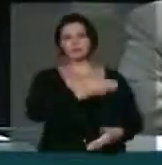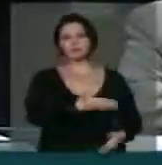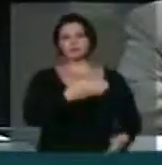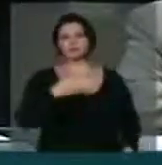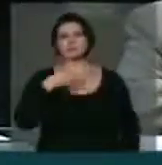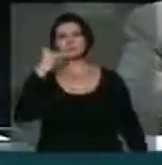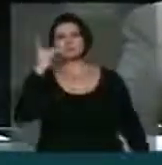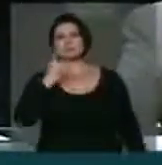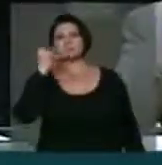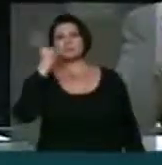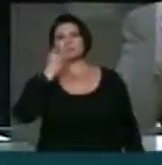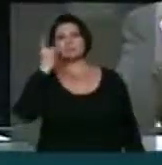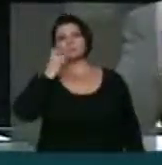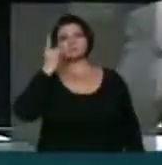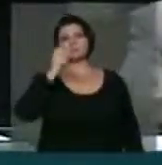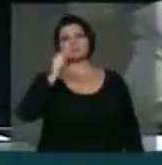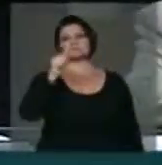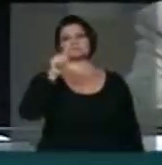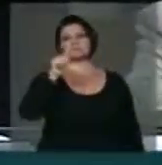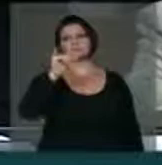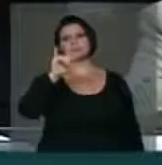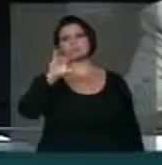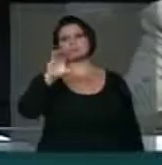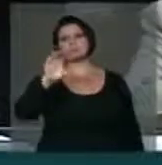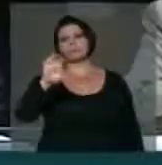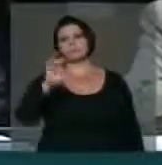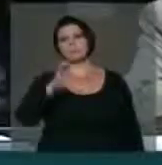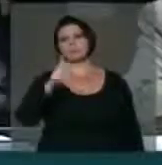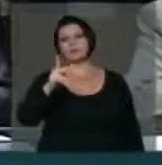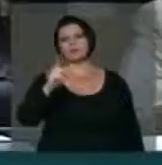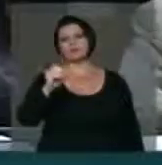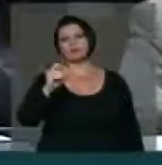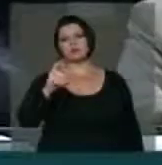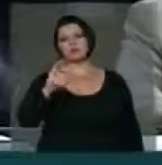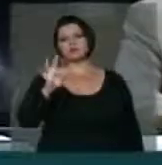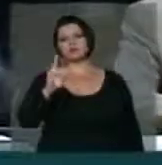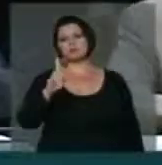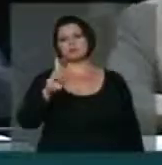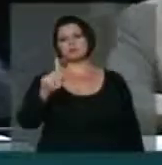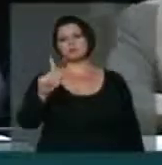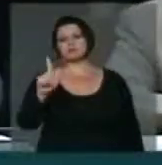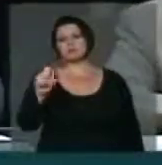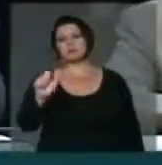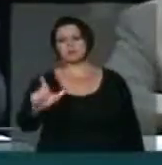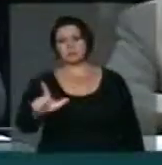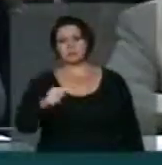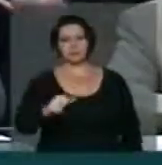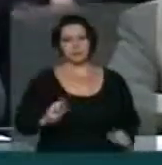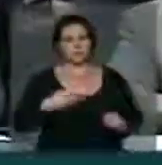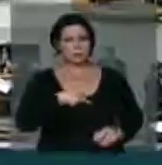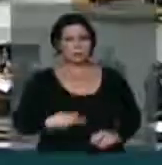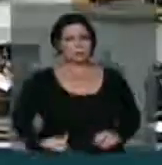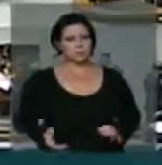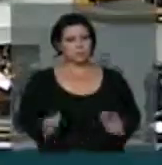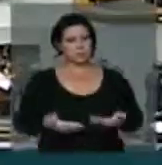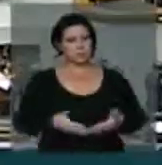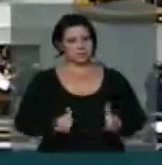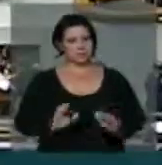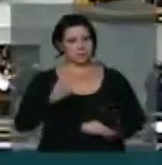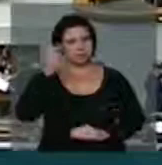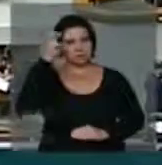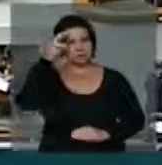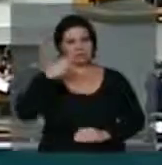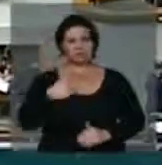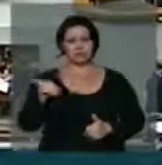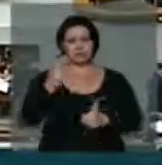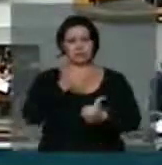palavra à deputada Alice Portugal. Senhor presidente, como presidente da Comissão de Cultura, que